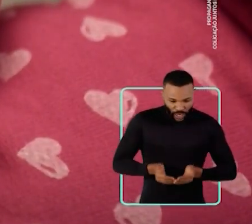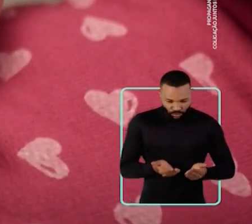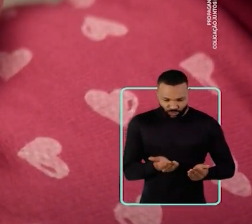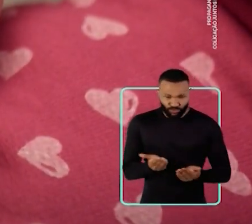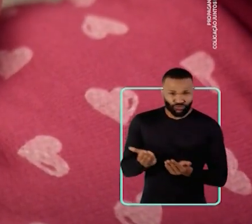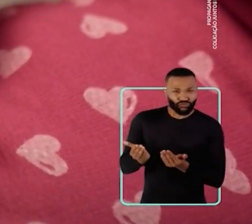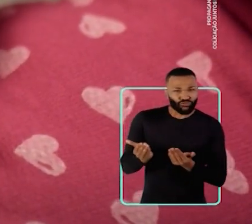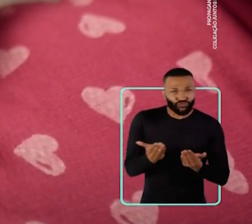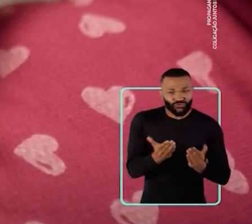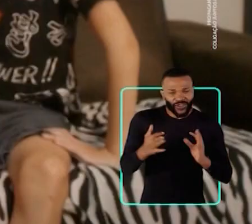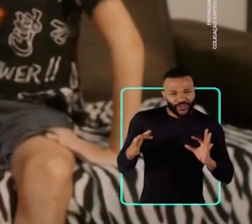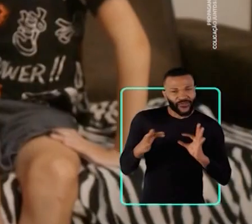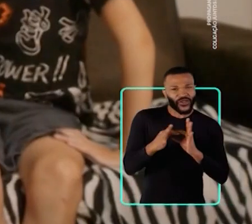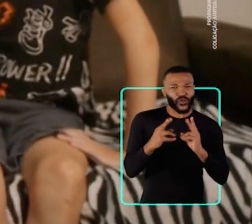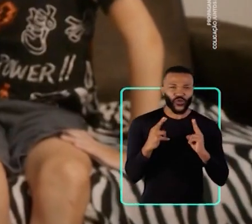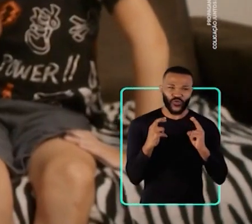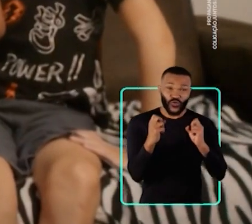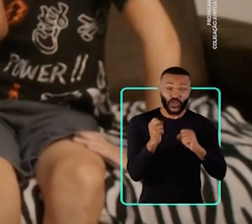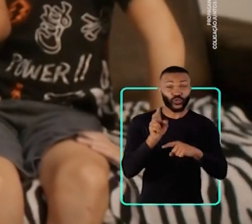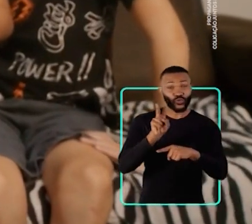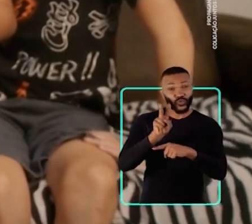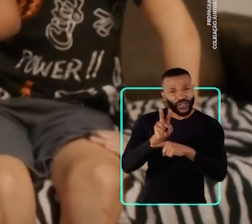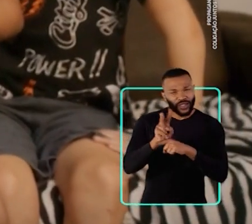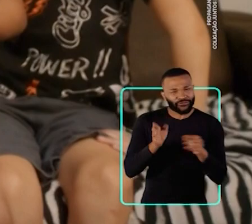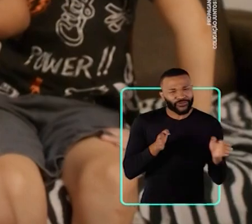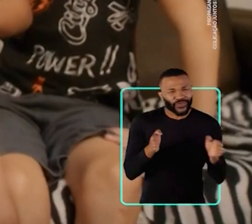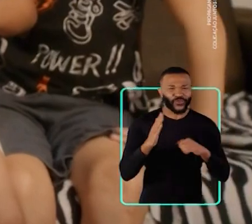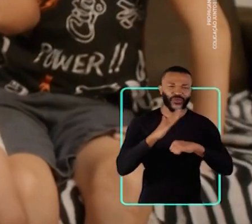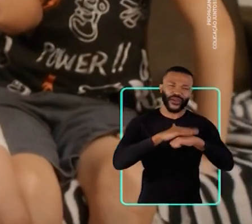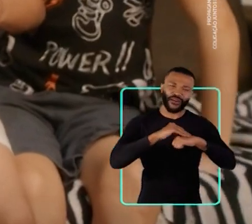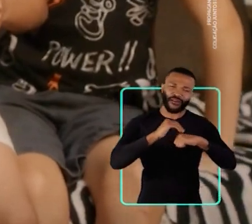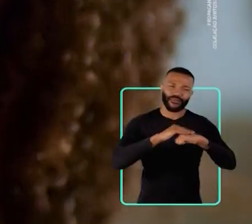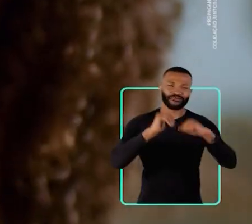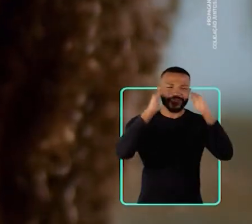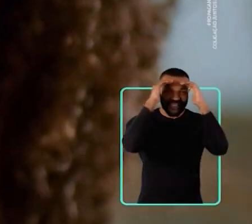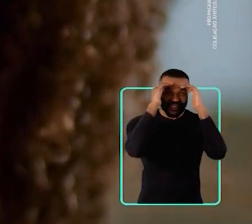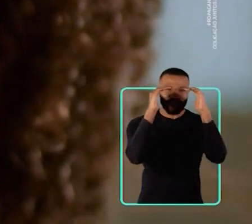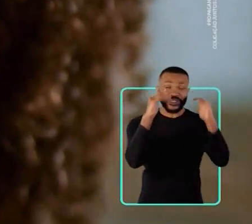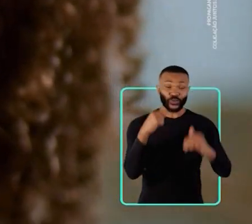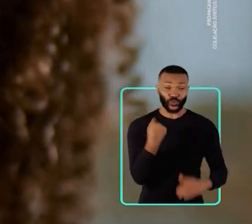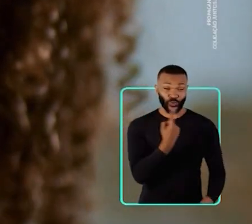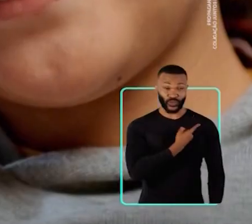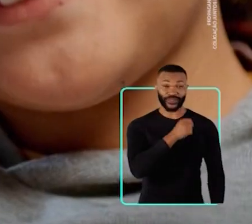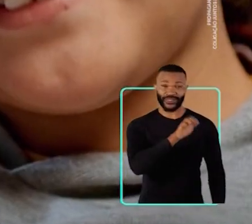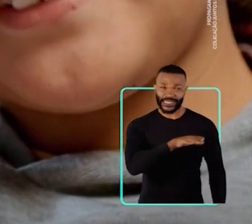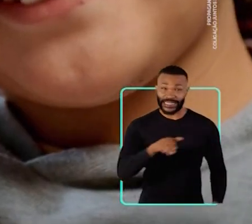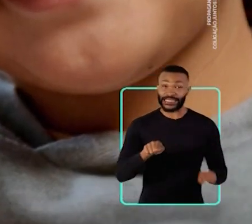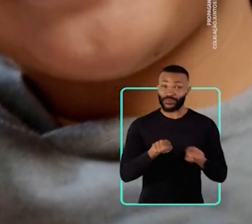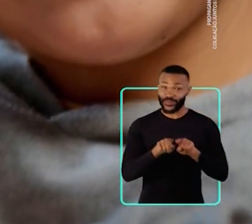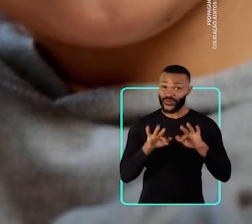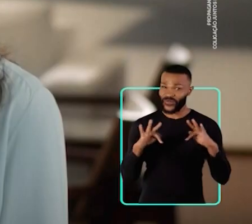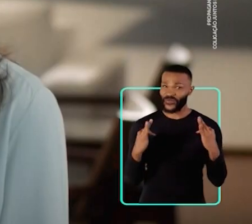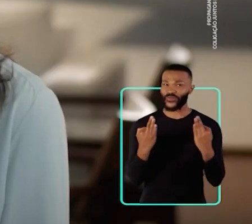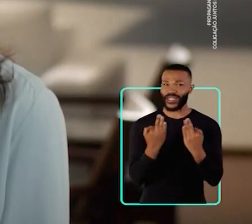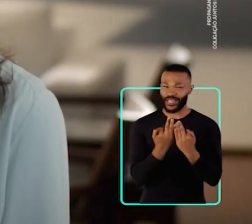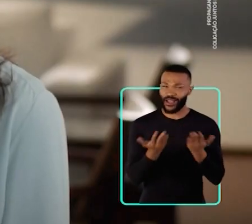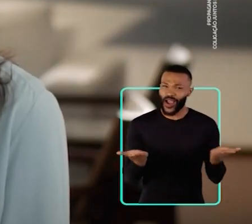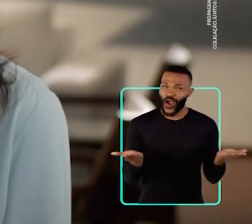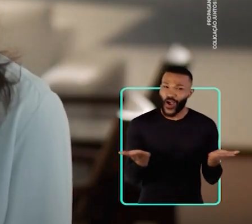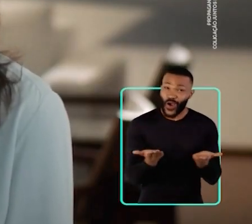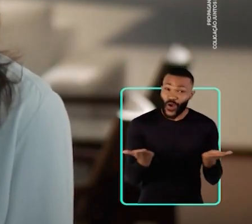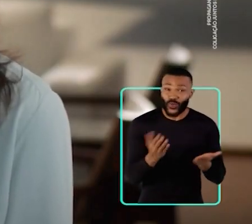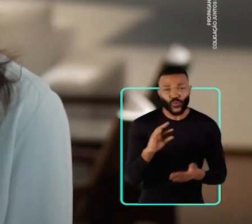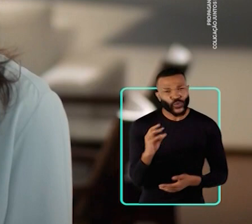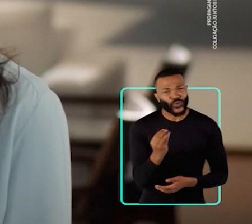fortalecendo o vínculo e o cuidado. Foi um tempo de carinho e respeito com as nossas crianças e com as suas famílias. Agora